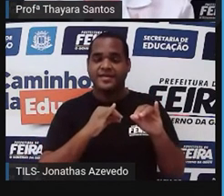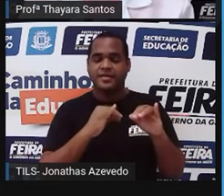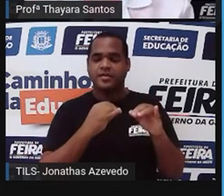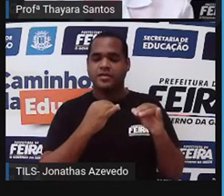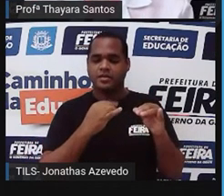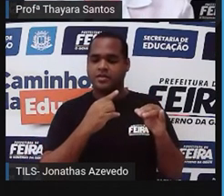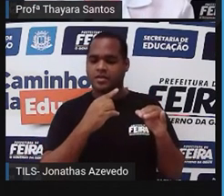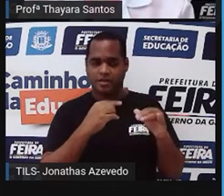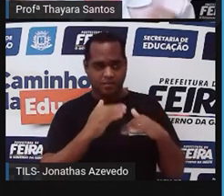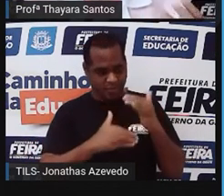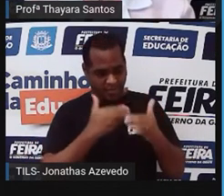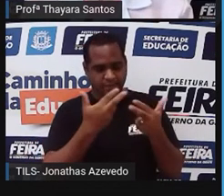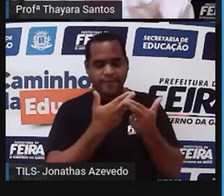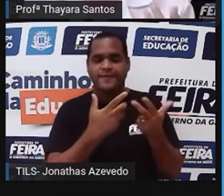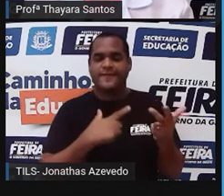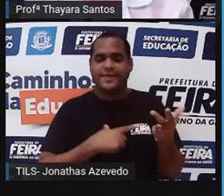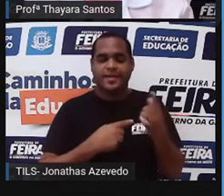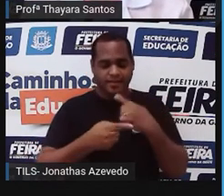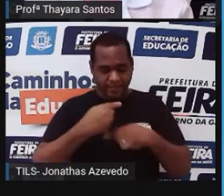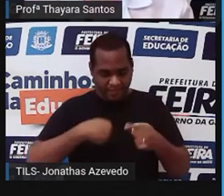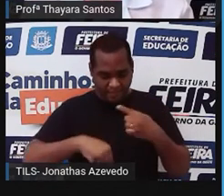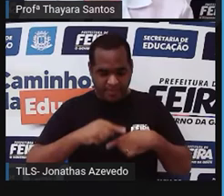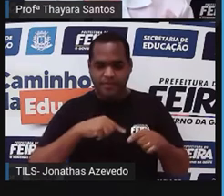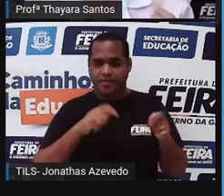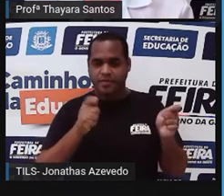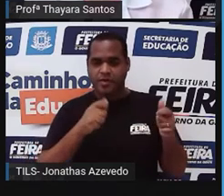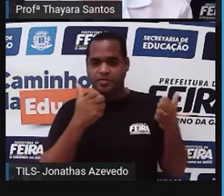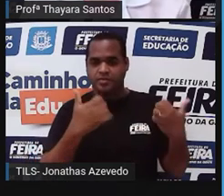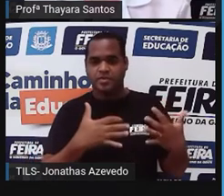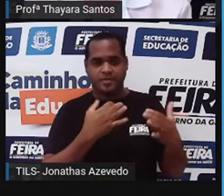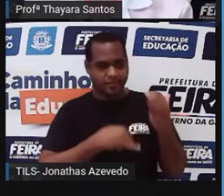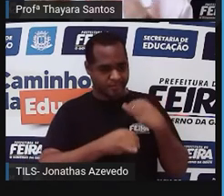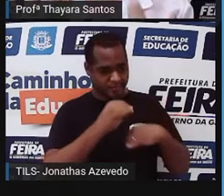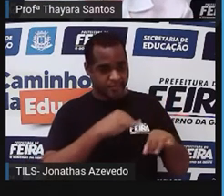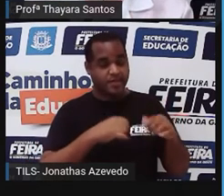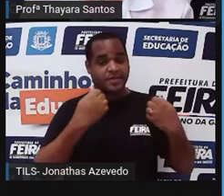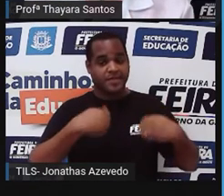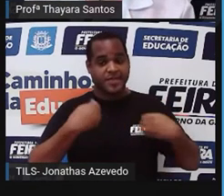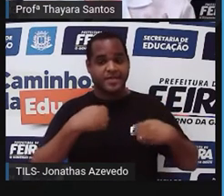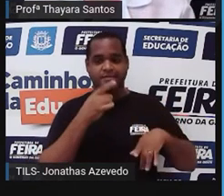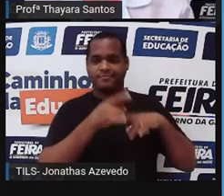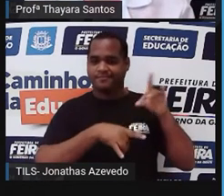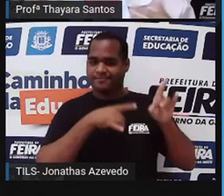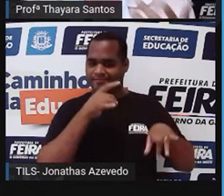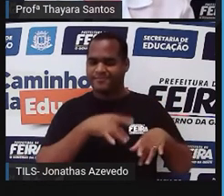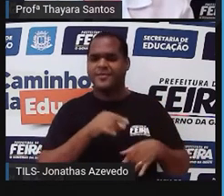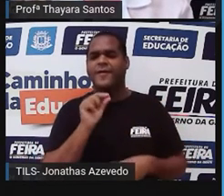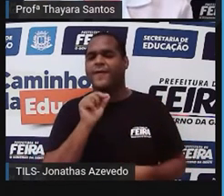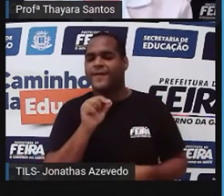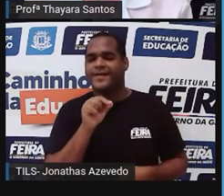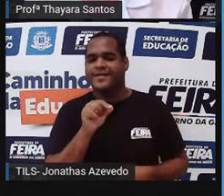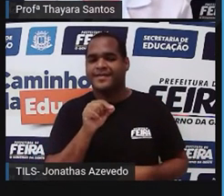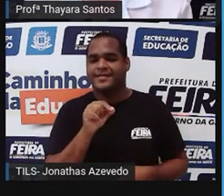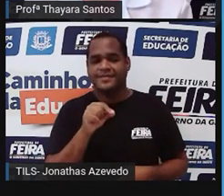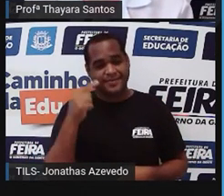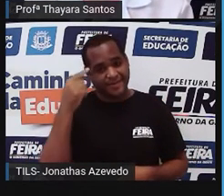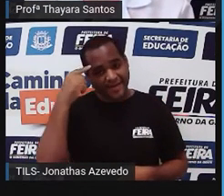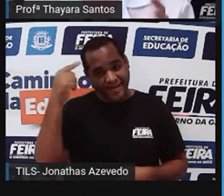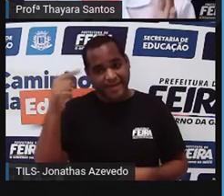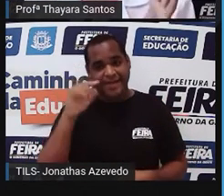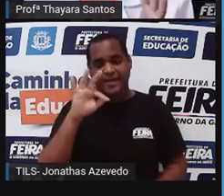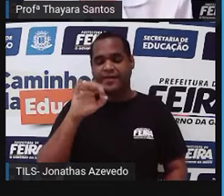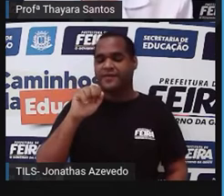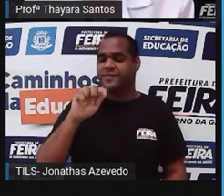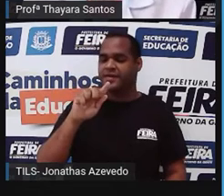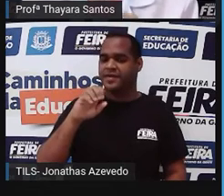processo de digestão, a gente produz também muitas toxinas e essas toxinas precisam ser eliminadas. Quem faz isso é o fígado. O